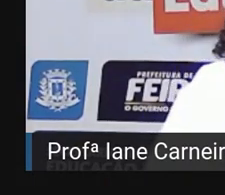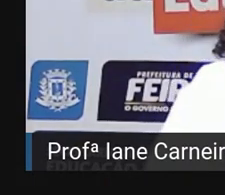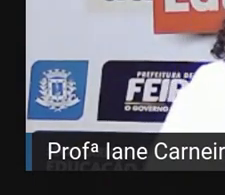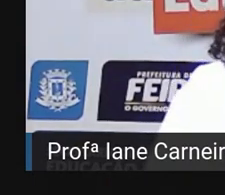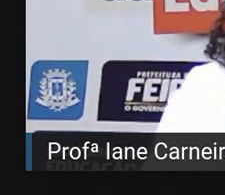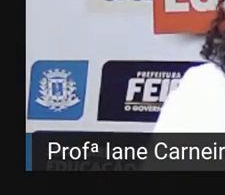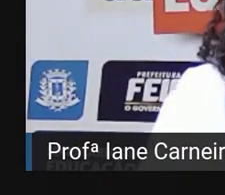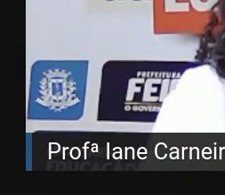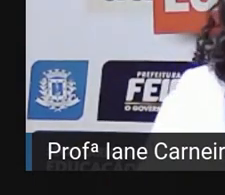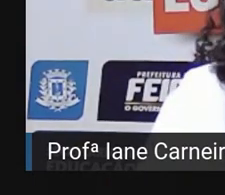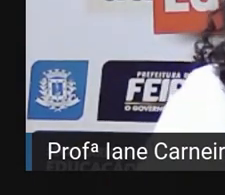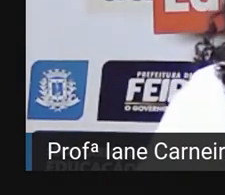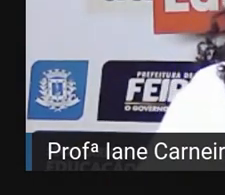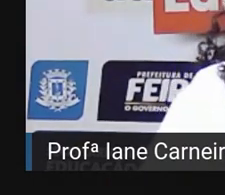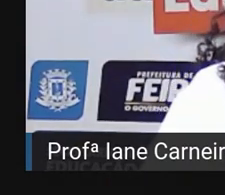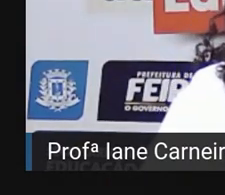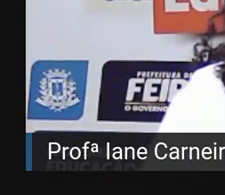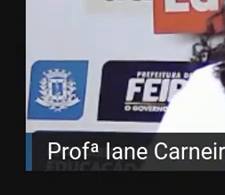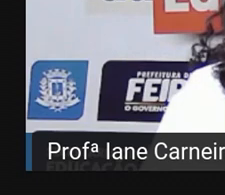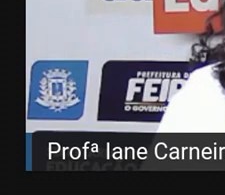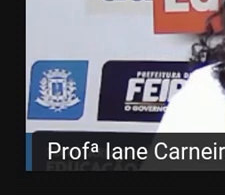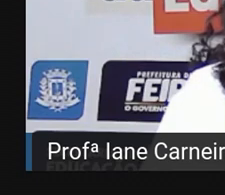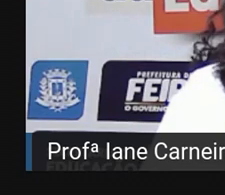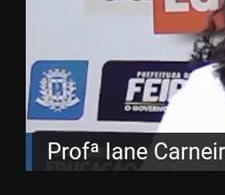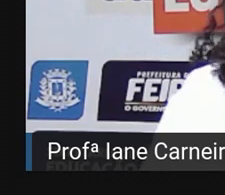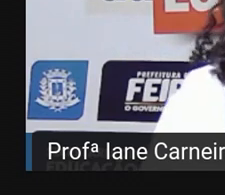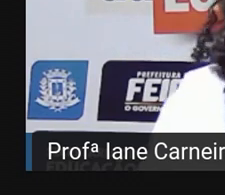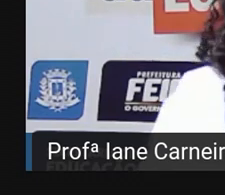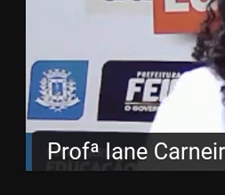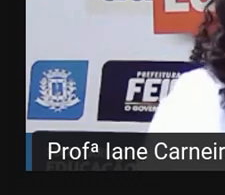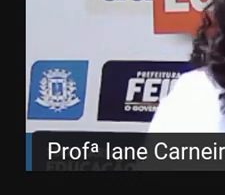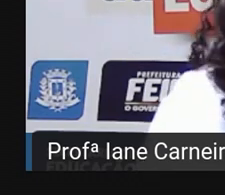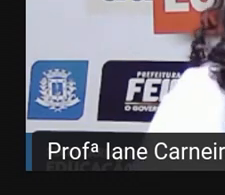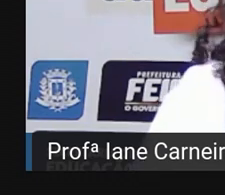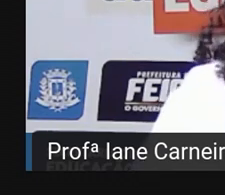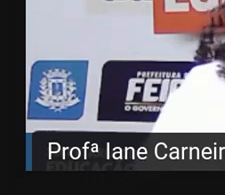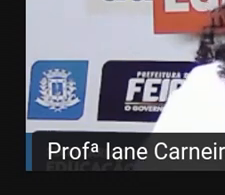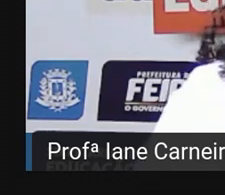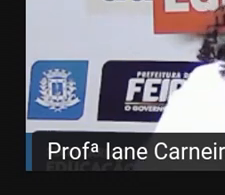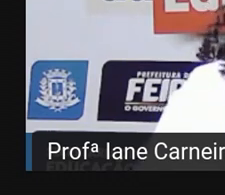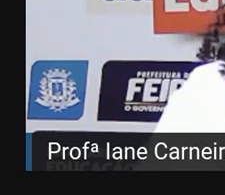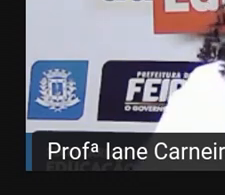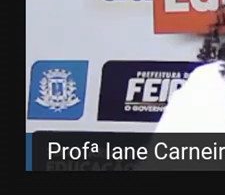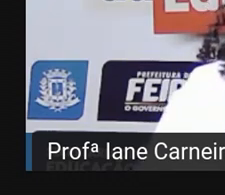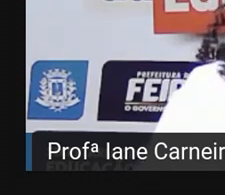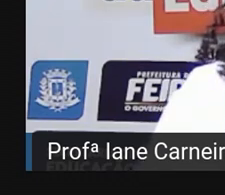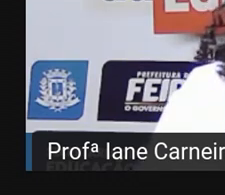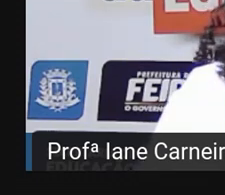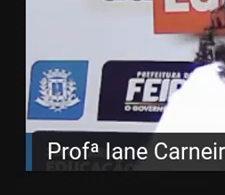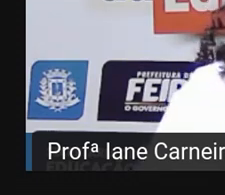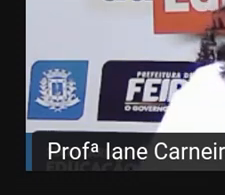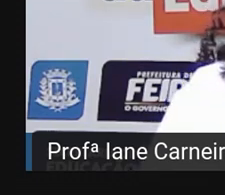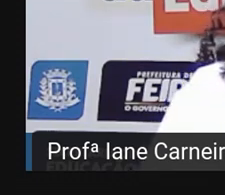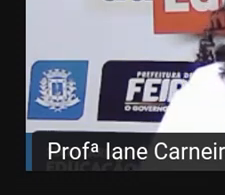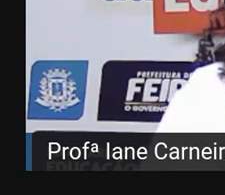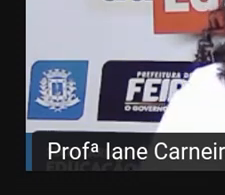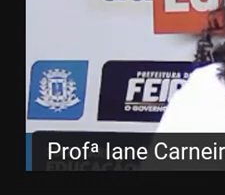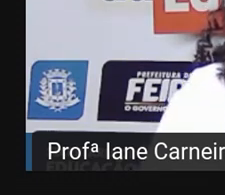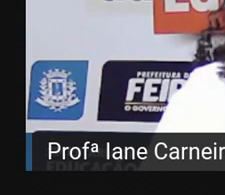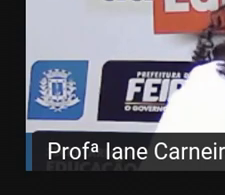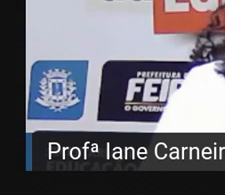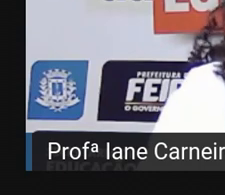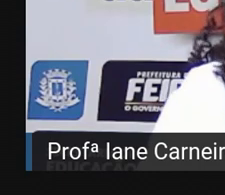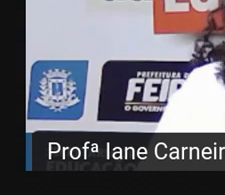outro detalhamento da conta e nós vamos fazer alguns cálculos. Então você tá com o seu